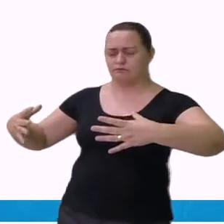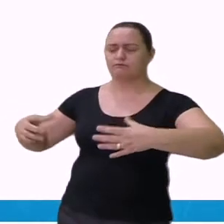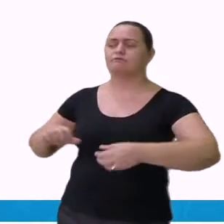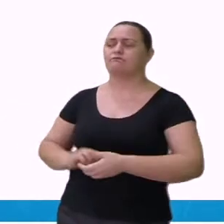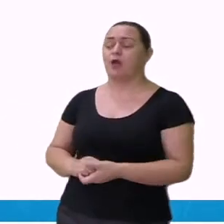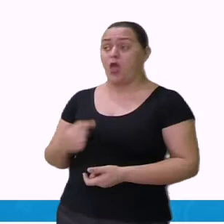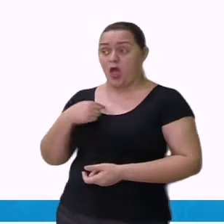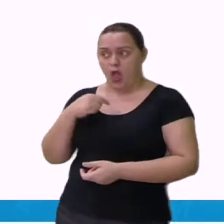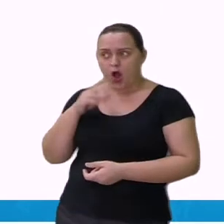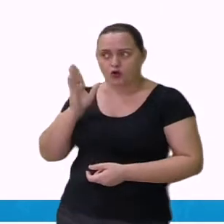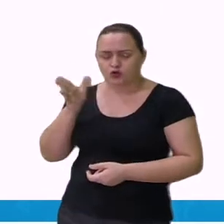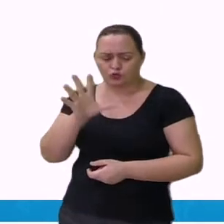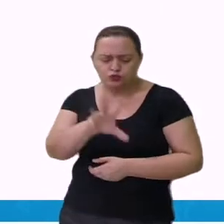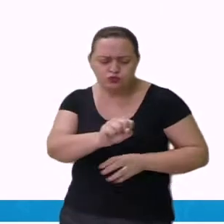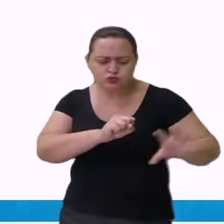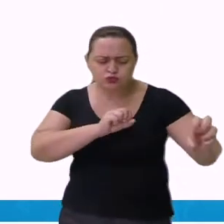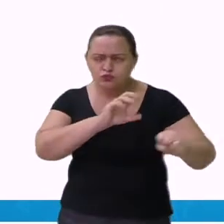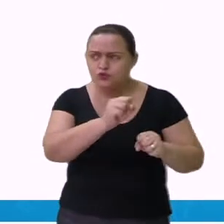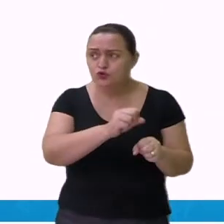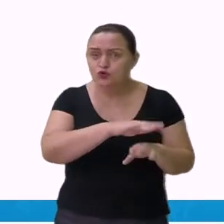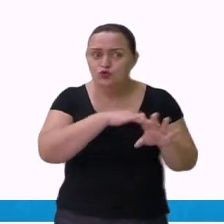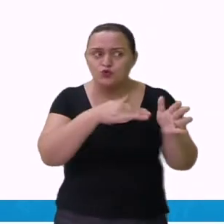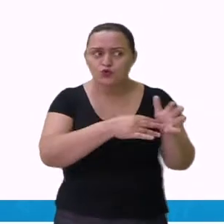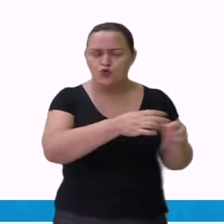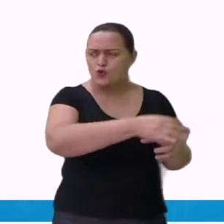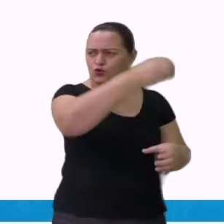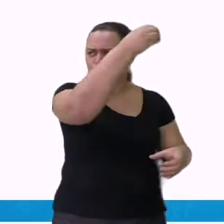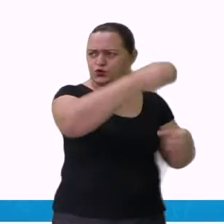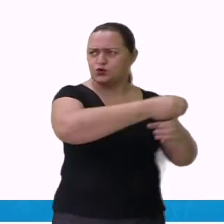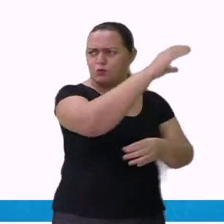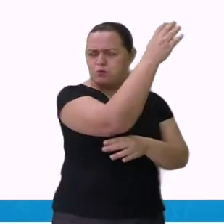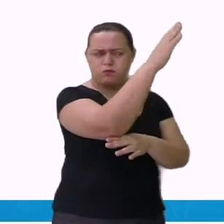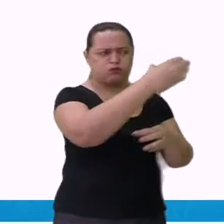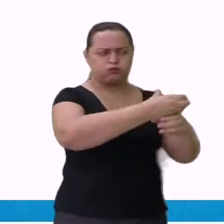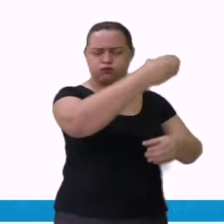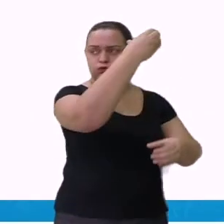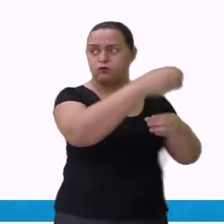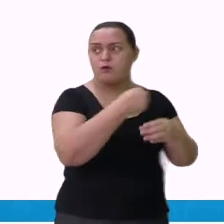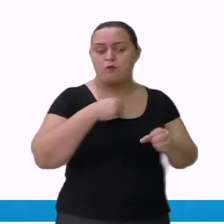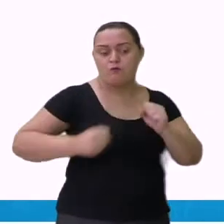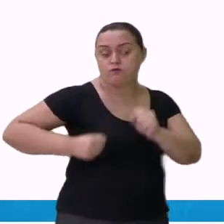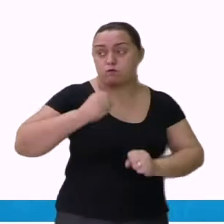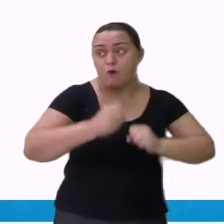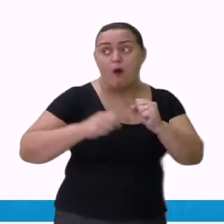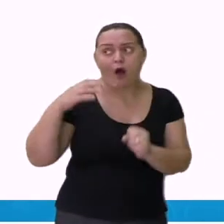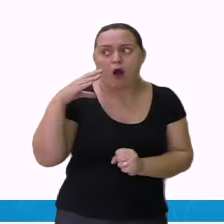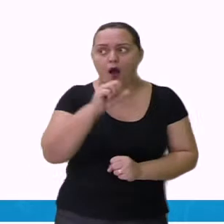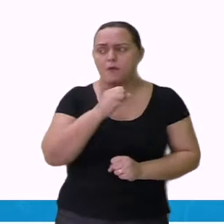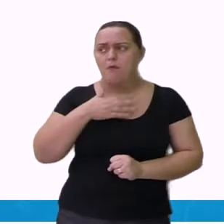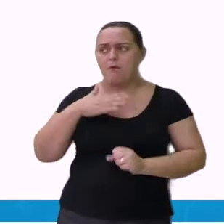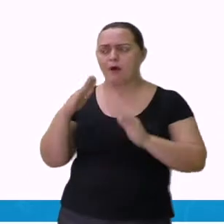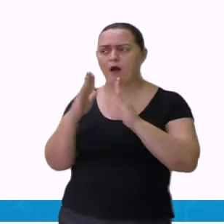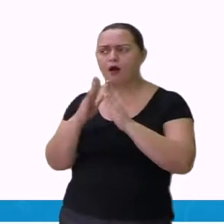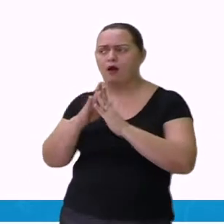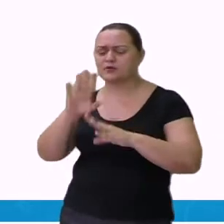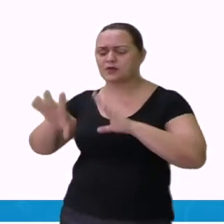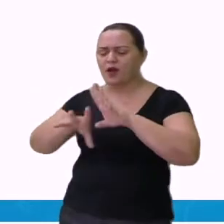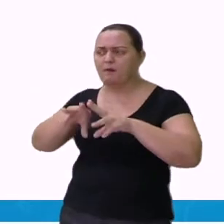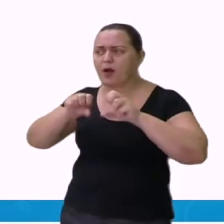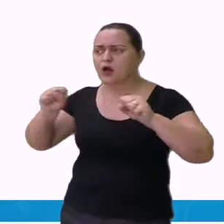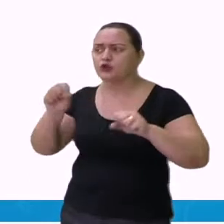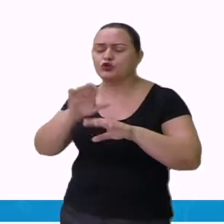Eu estou juntando esses cipós aqui e vou correndo para casa amarrar todos os meus filhinhos.